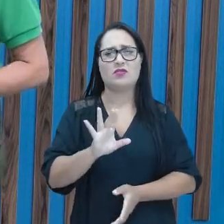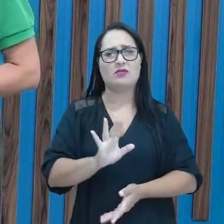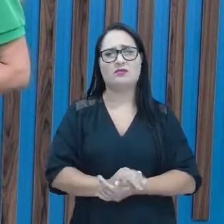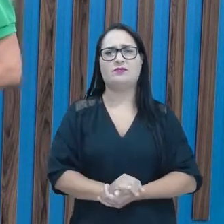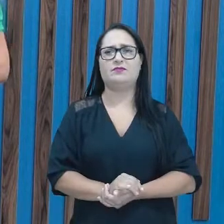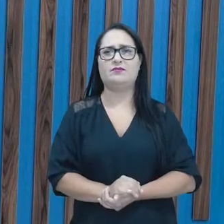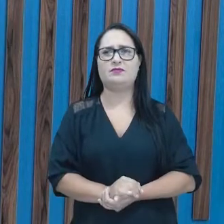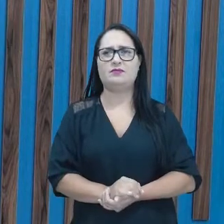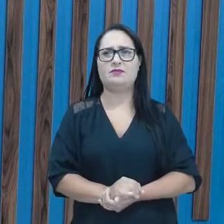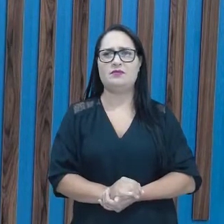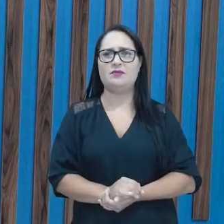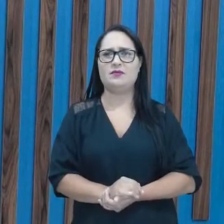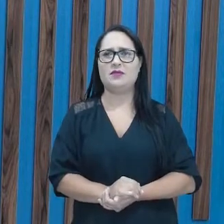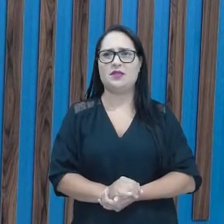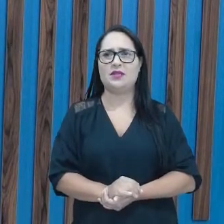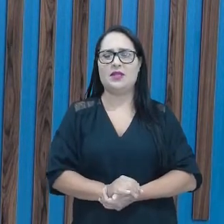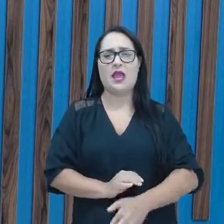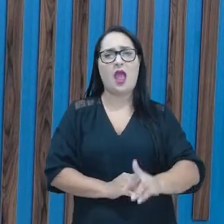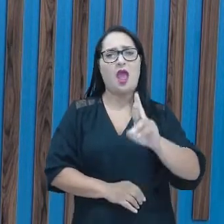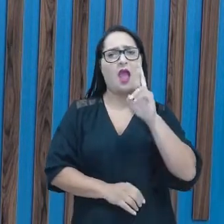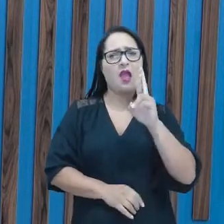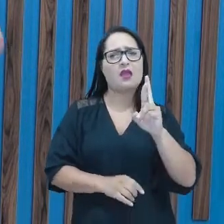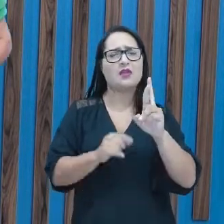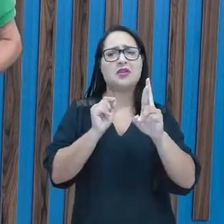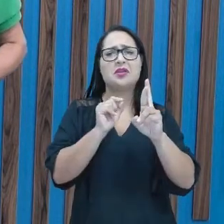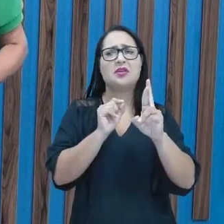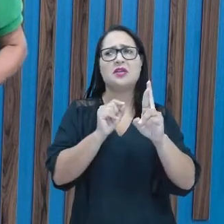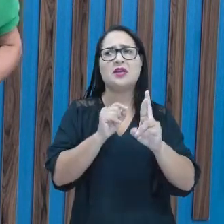E o som da consoante R? Como é?